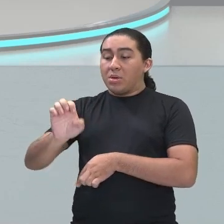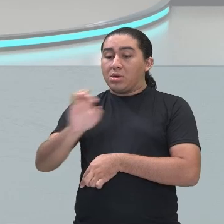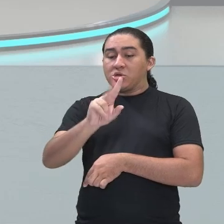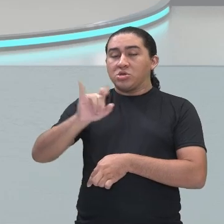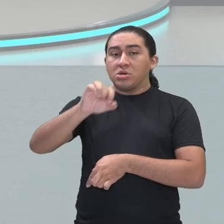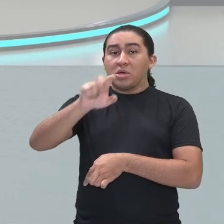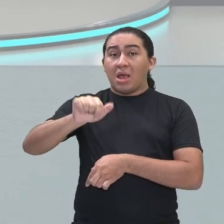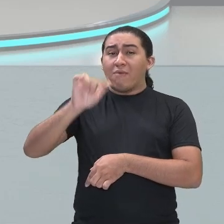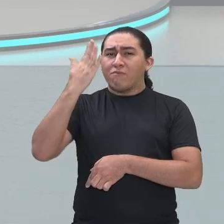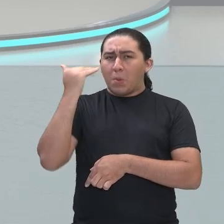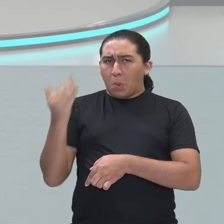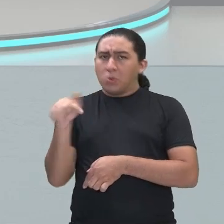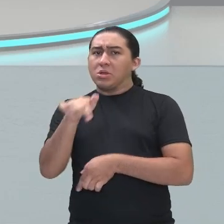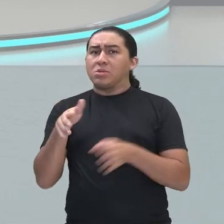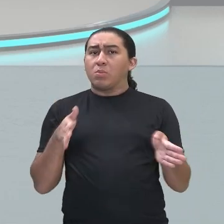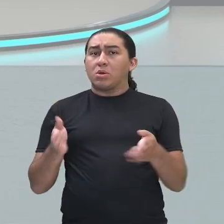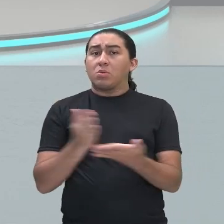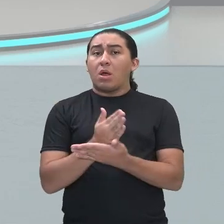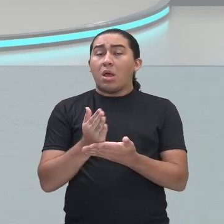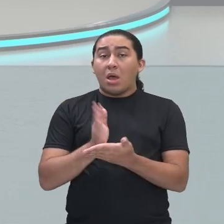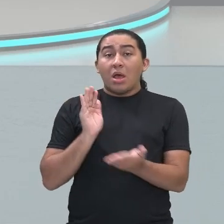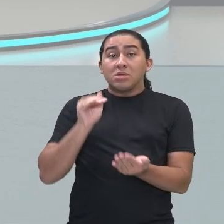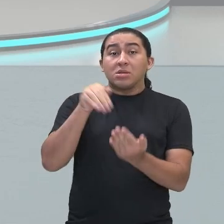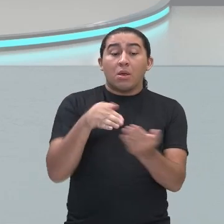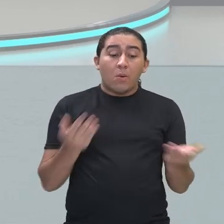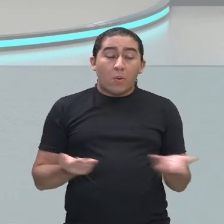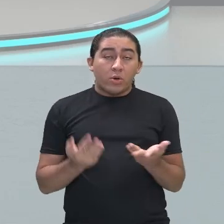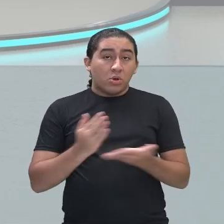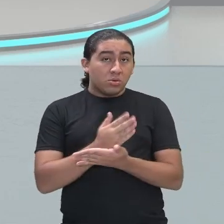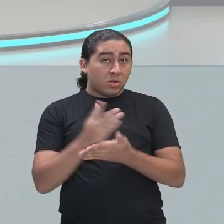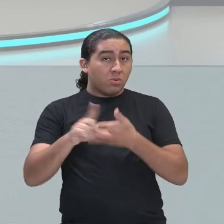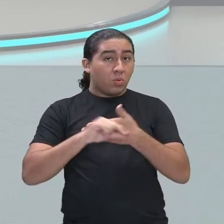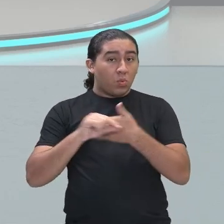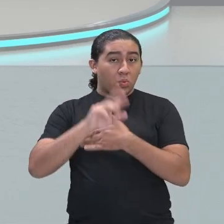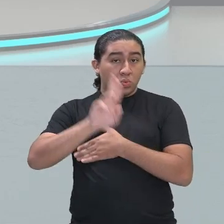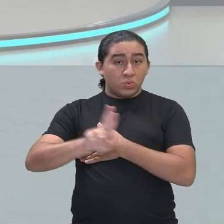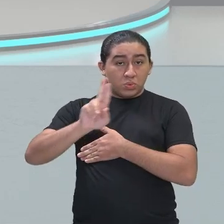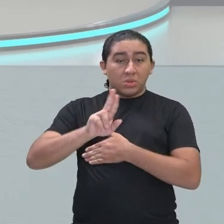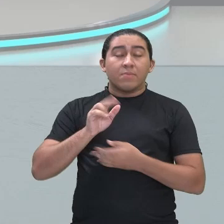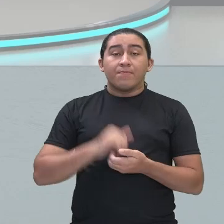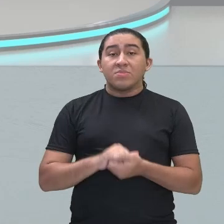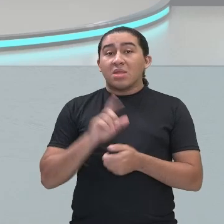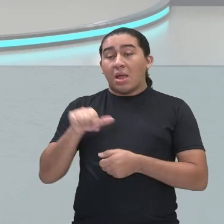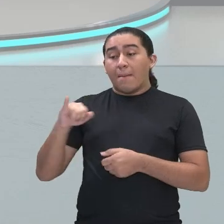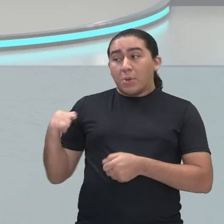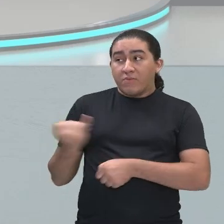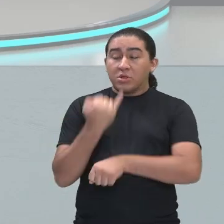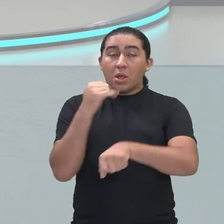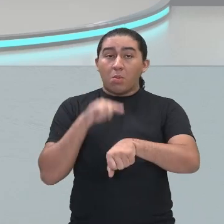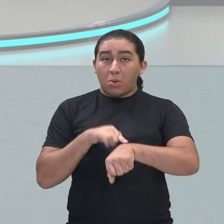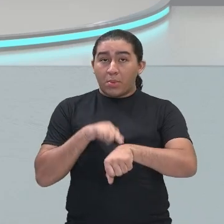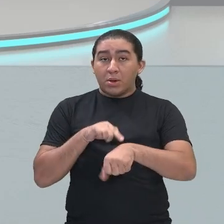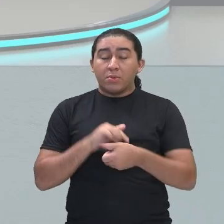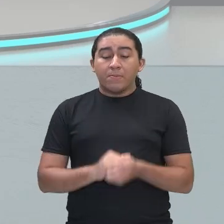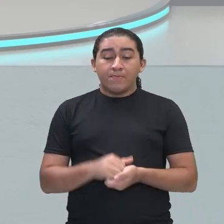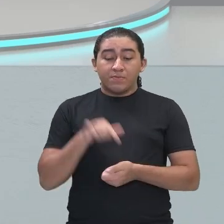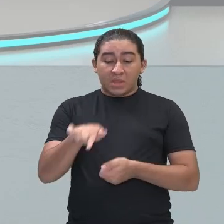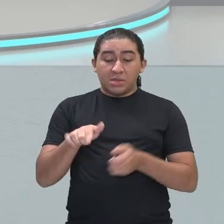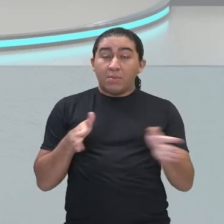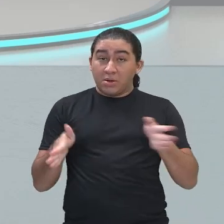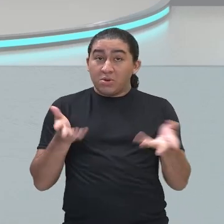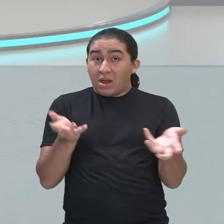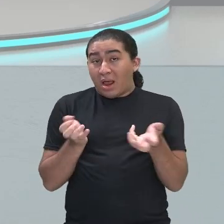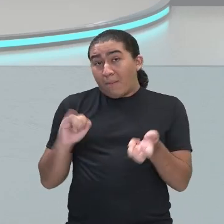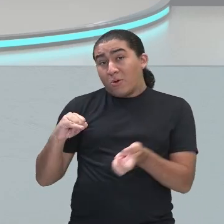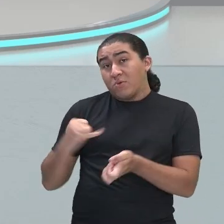e que até hoje alguns autores ainda usam. Aproveitar o momento. Então nesse período eles querem aproveitar o momento, eles